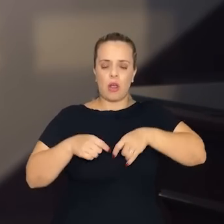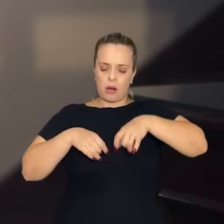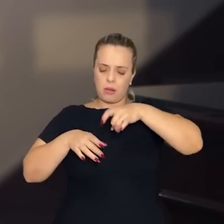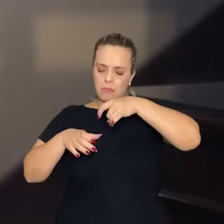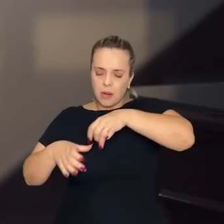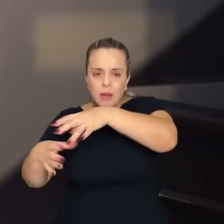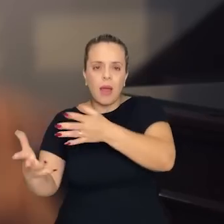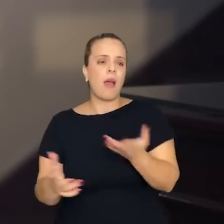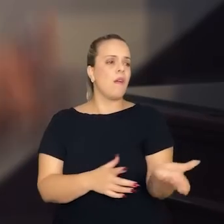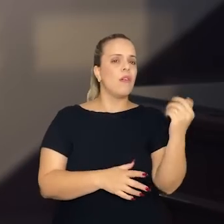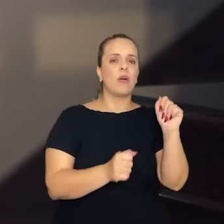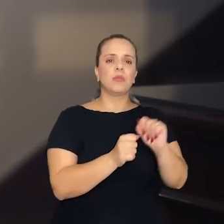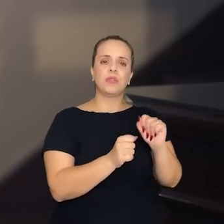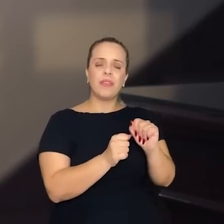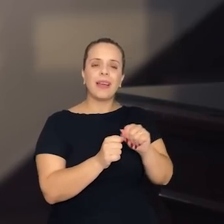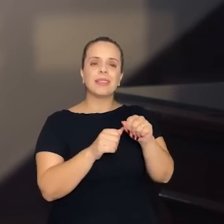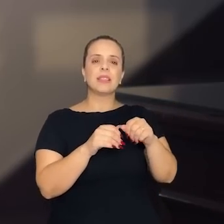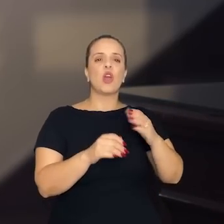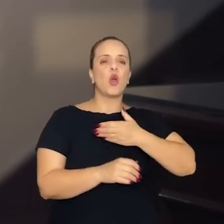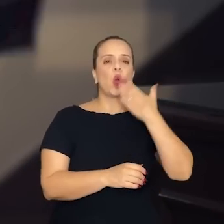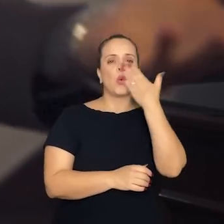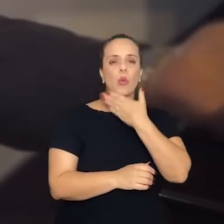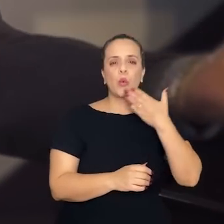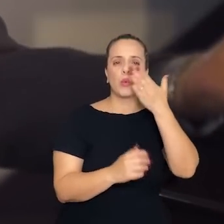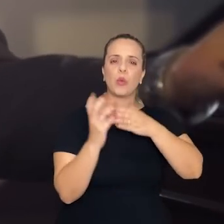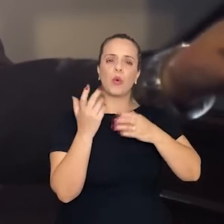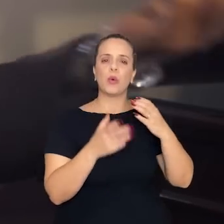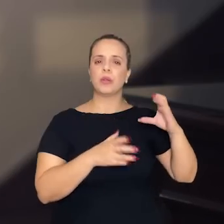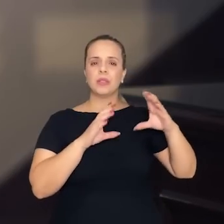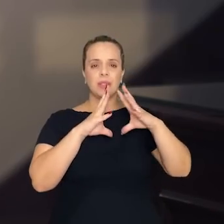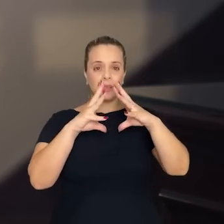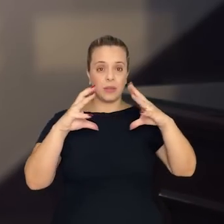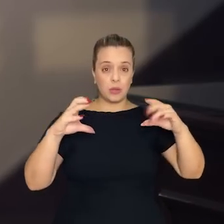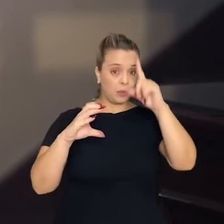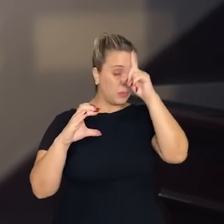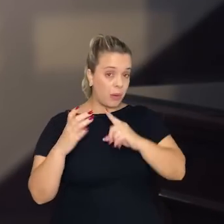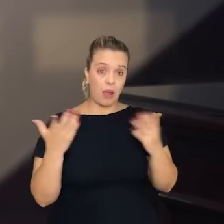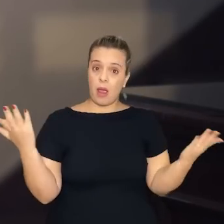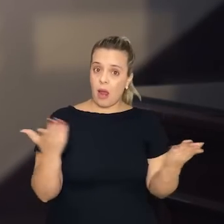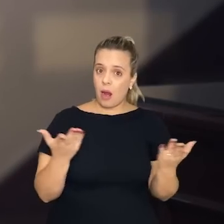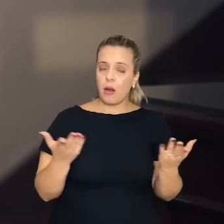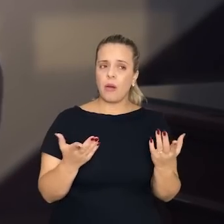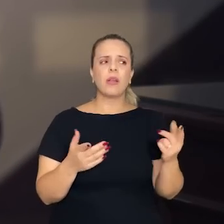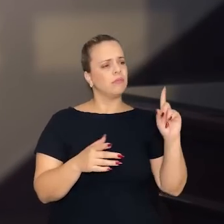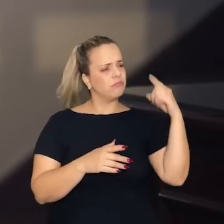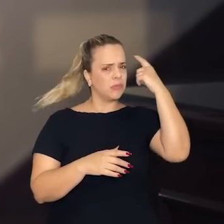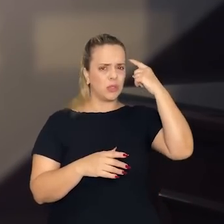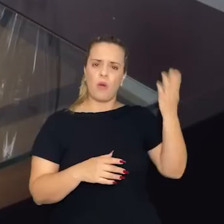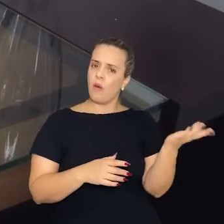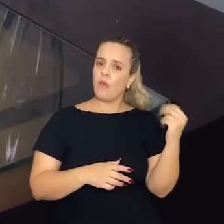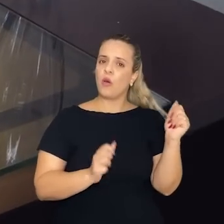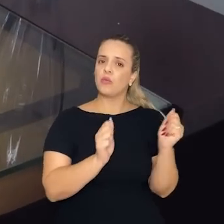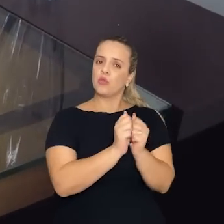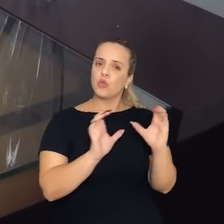um mutirão para fazer vundu. Vamos fazer um mutirão agora para repensar Cuiabá. E foi o que aconteceu.